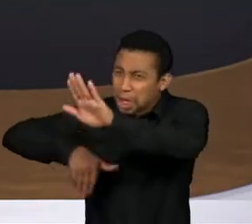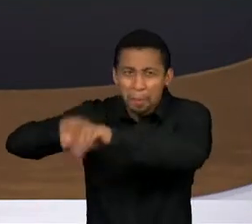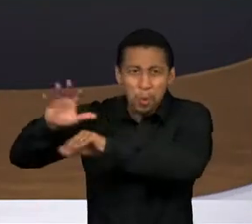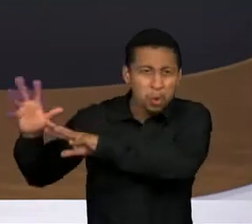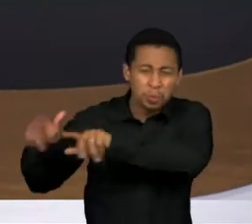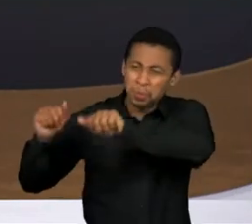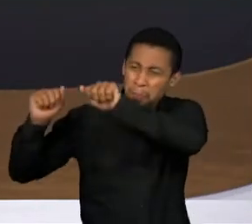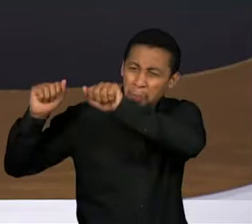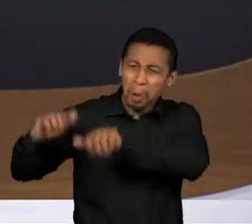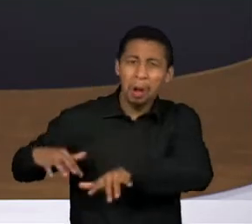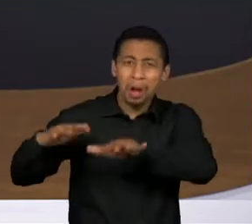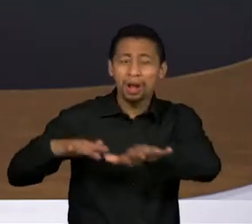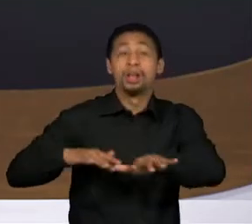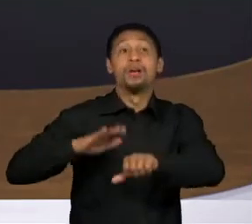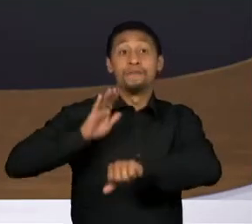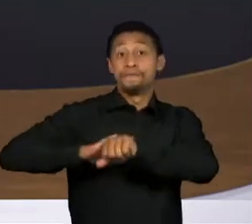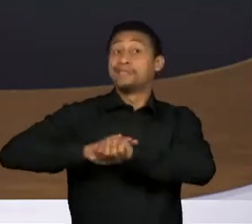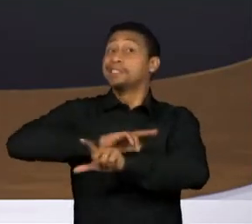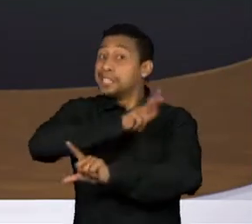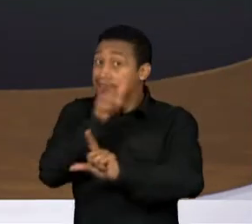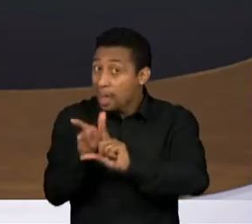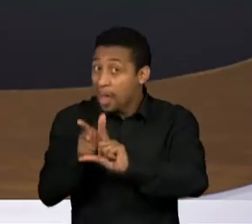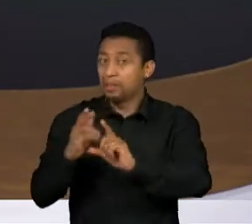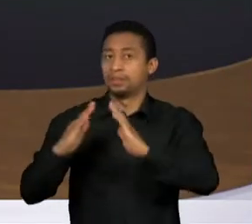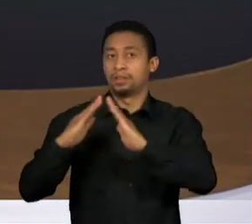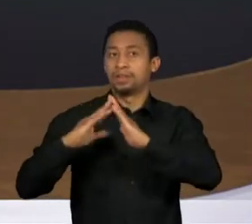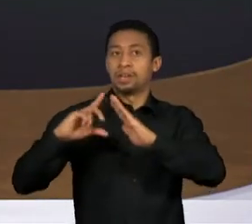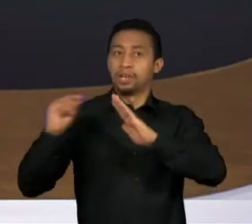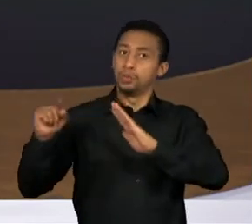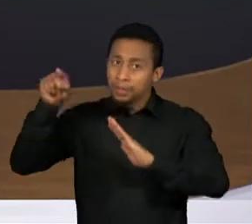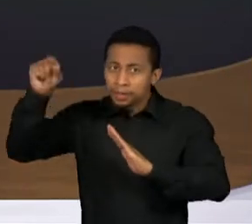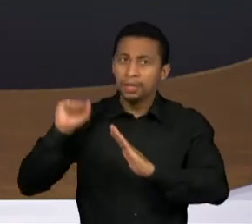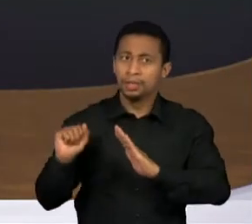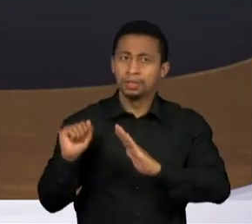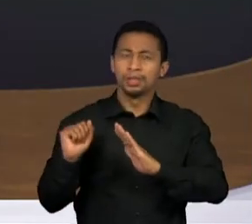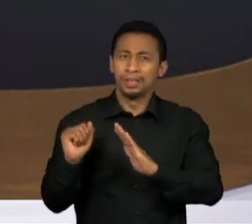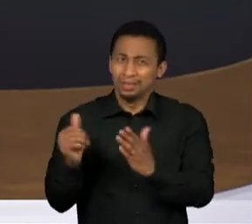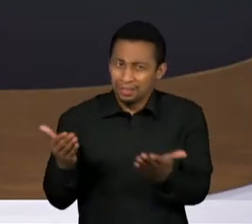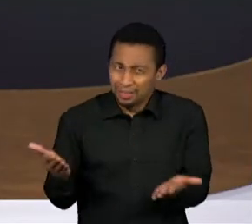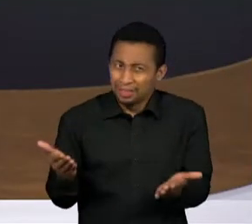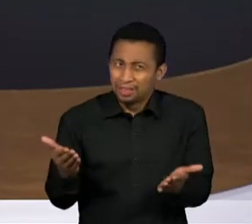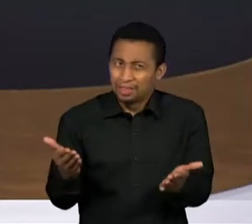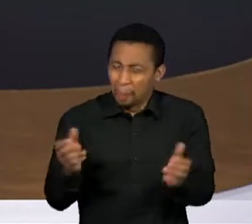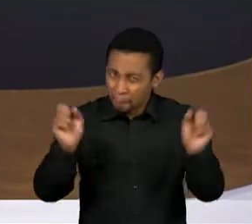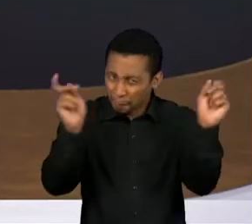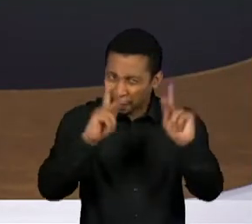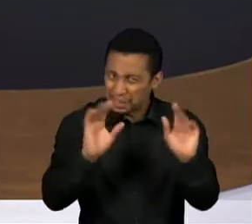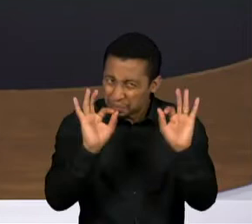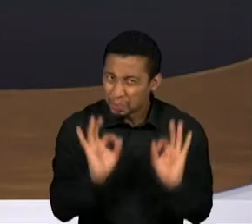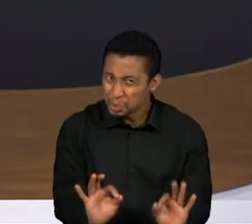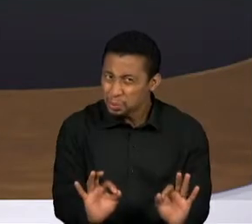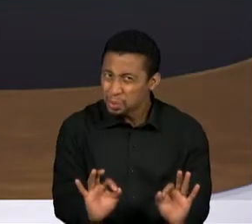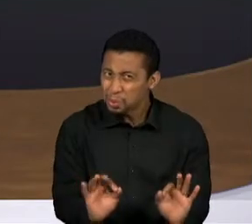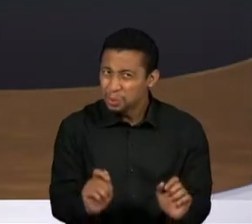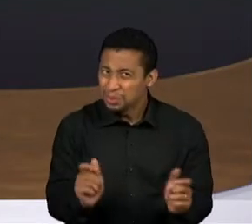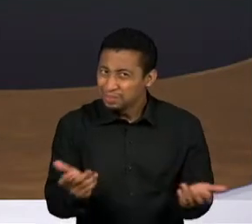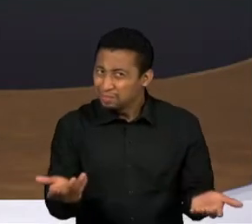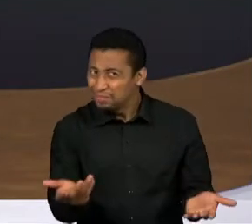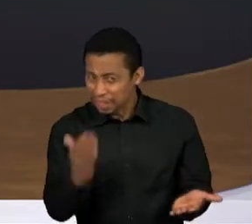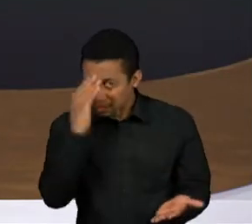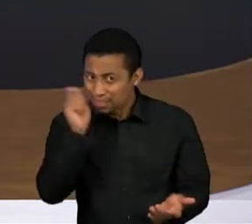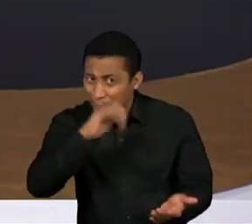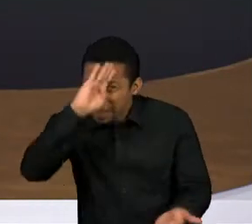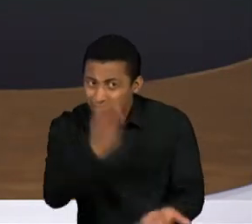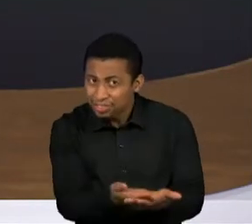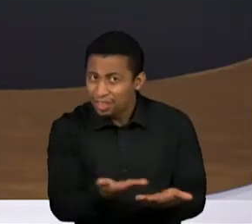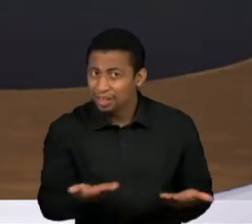em lives, dentro do Palácio, a gente pode falar em paz numa situação como essa? Não existe uma condescendência excessiva